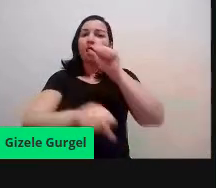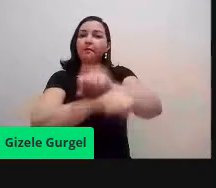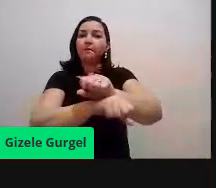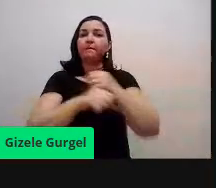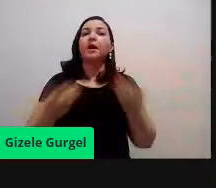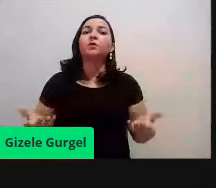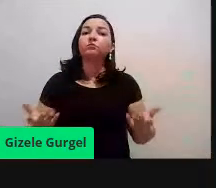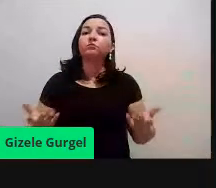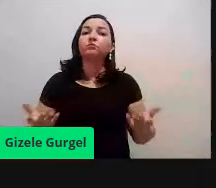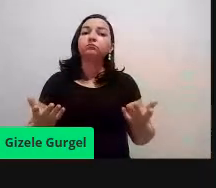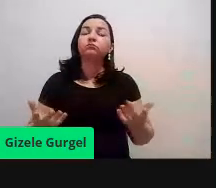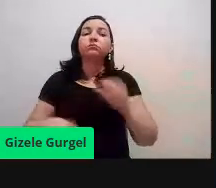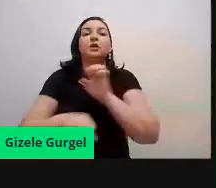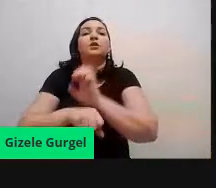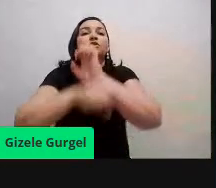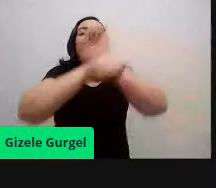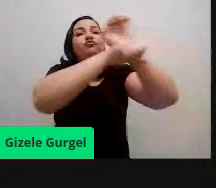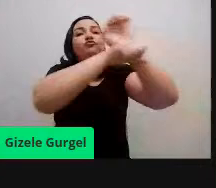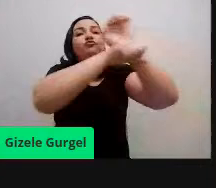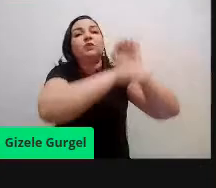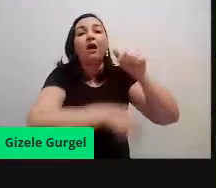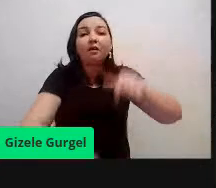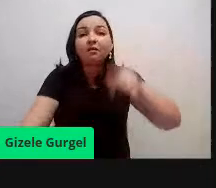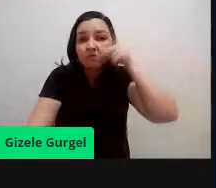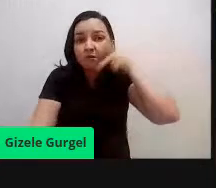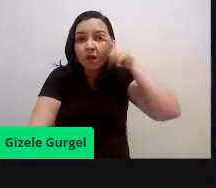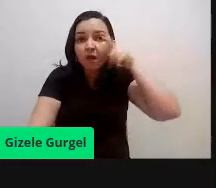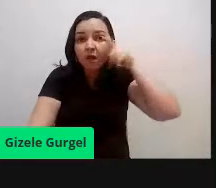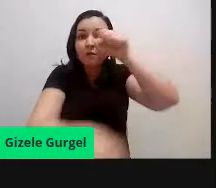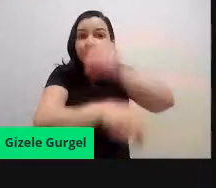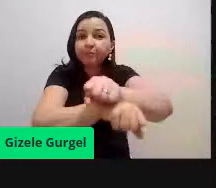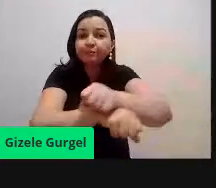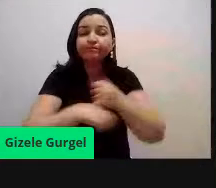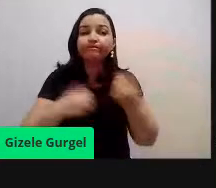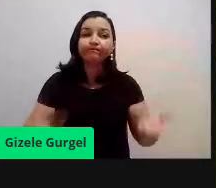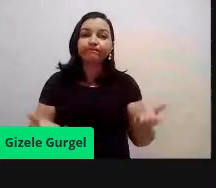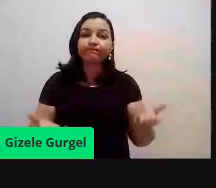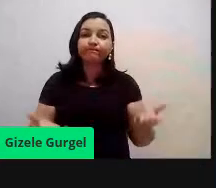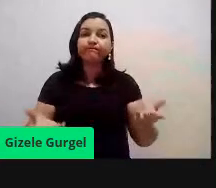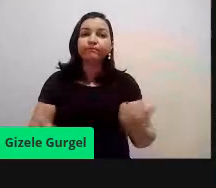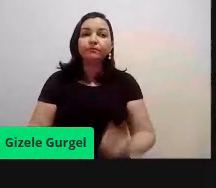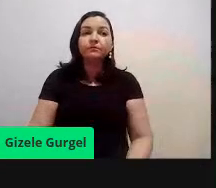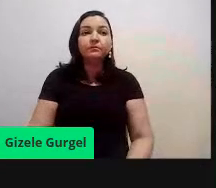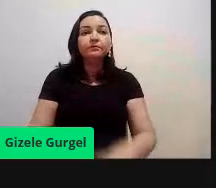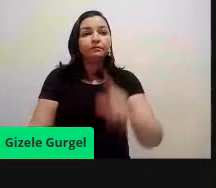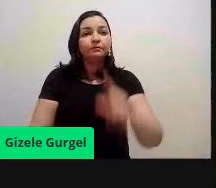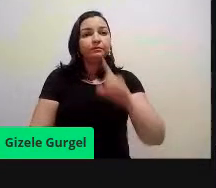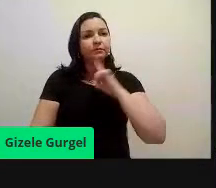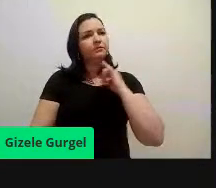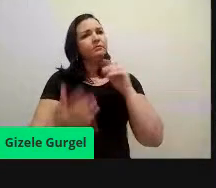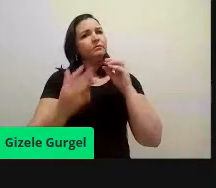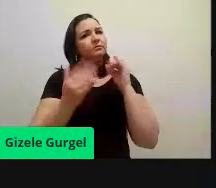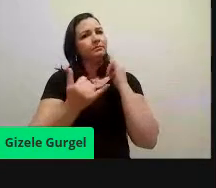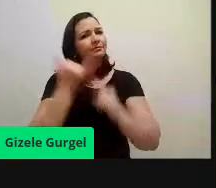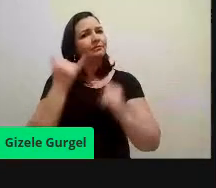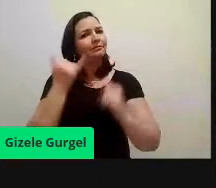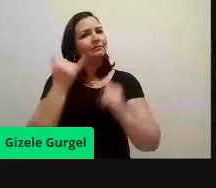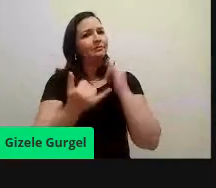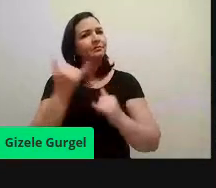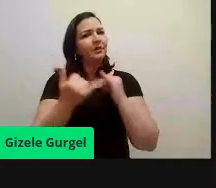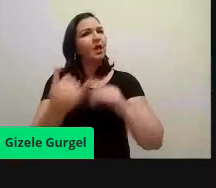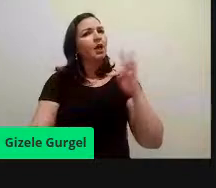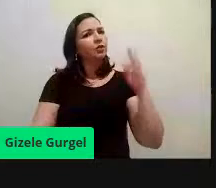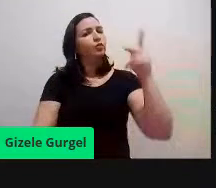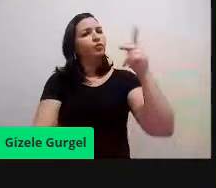Brasil, aqui na Paraíba, ele foi suspenso, então, o tempo, é, ficou sem esse serviço de coleta seletiva, então, tudo realmente era